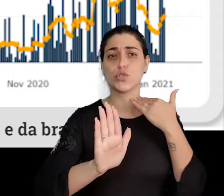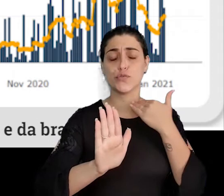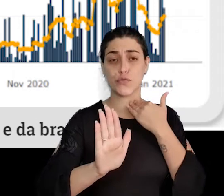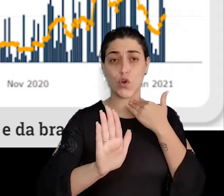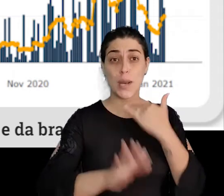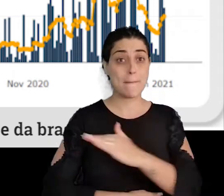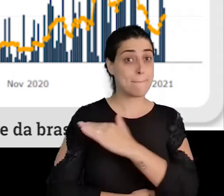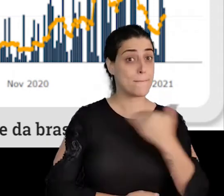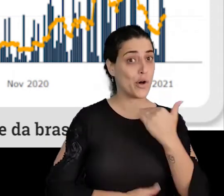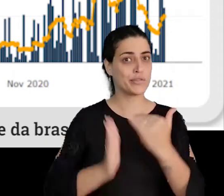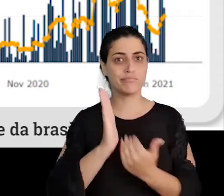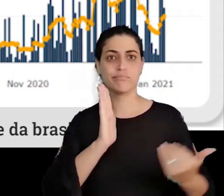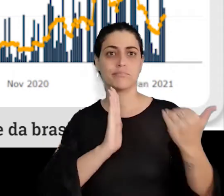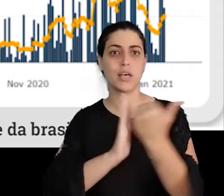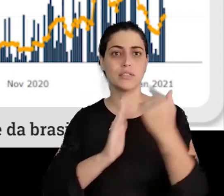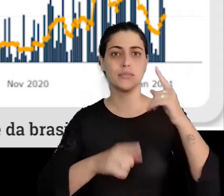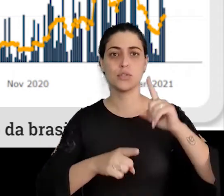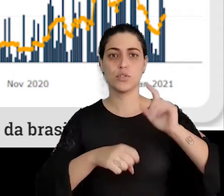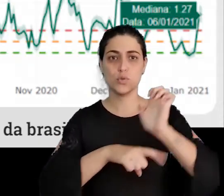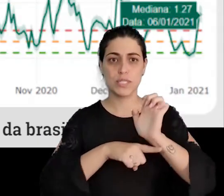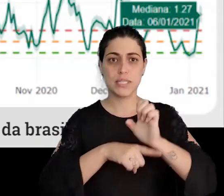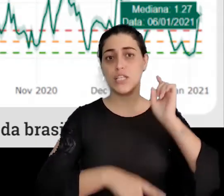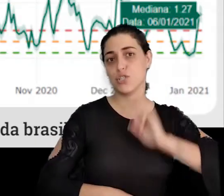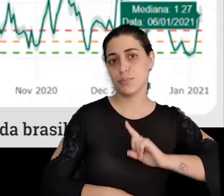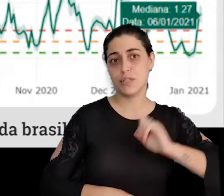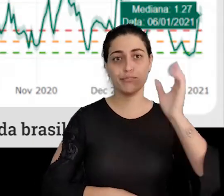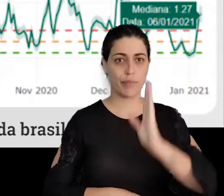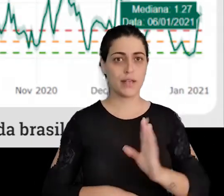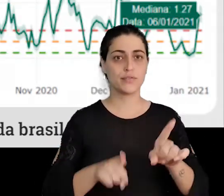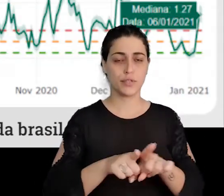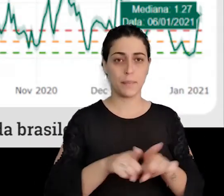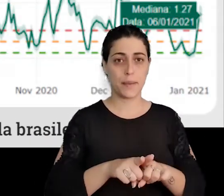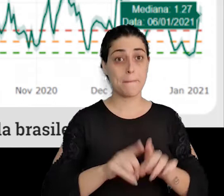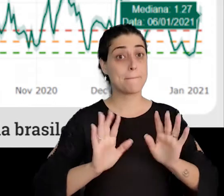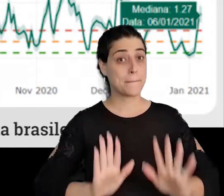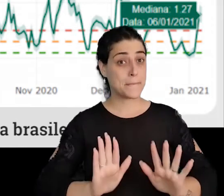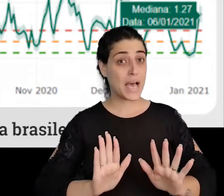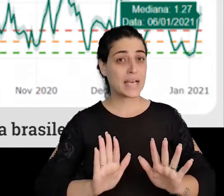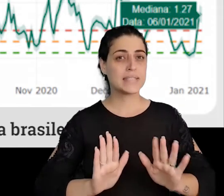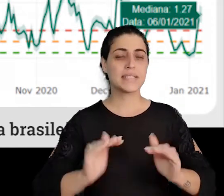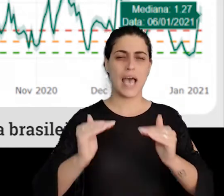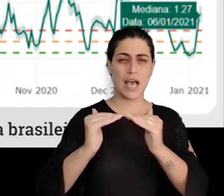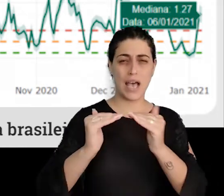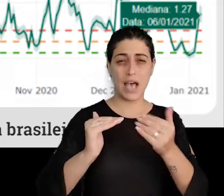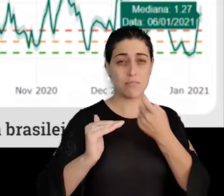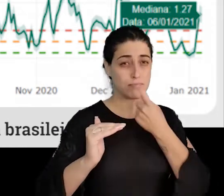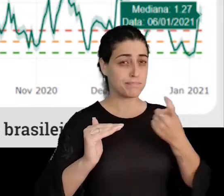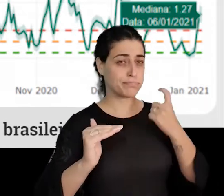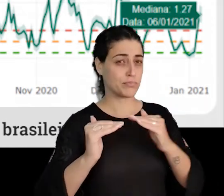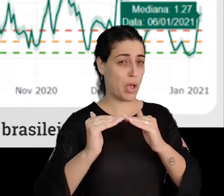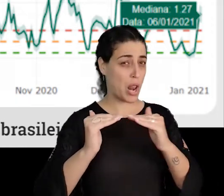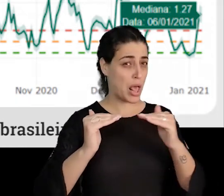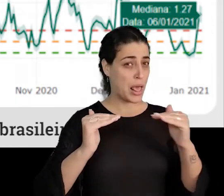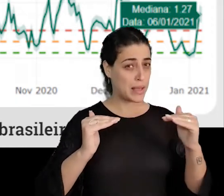segue muito superior à de Minas Gerais e do Brasil. Embora a média móvel de casos apresente relativa estabilidade nos